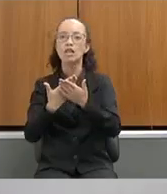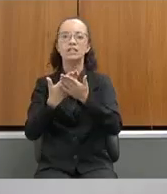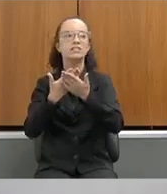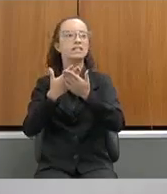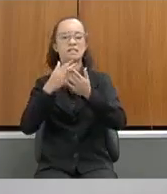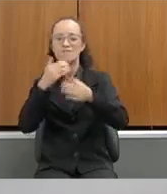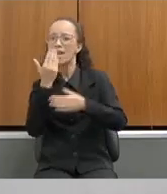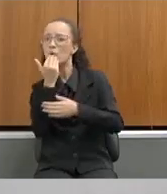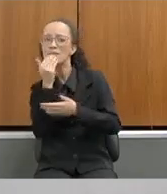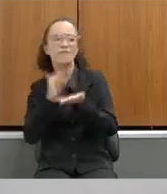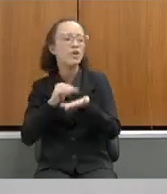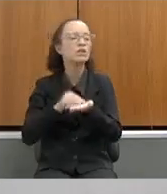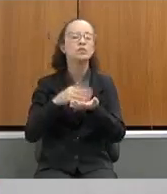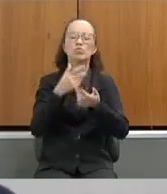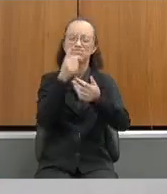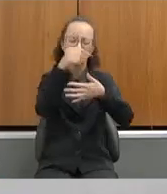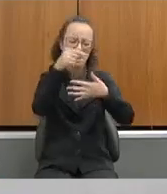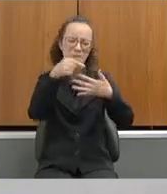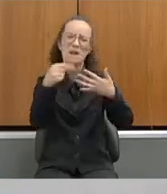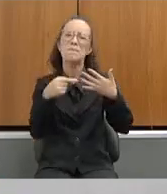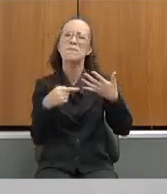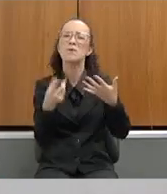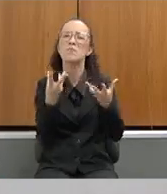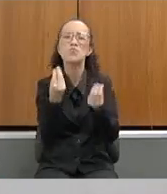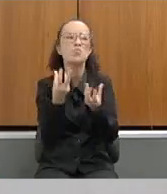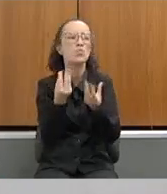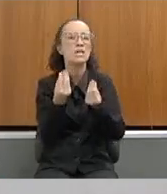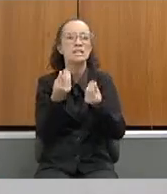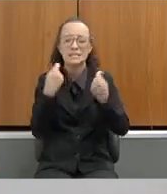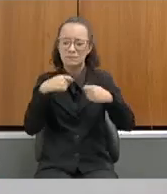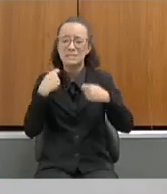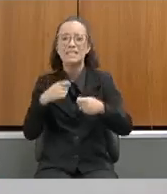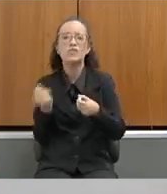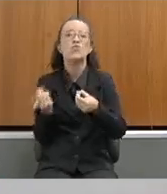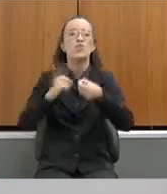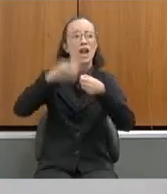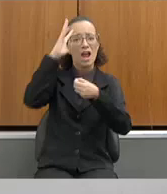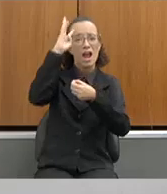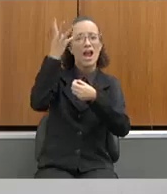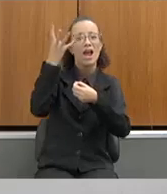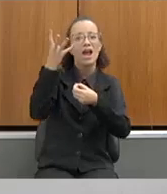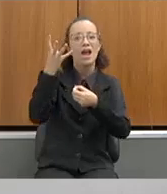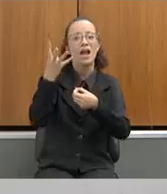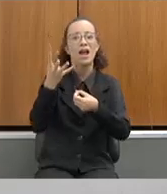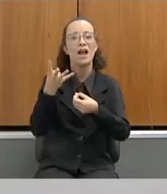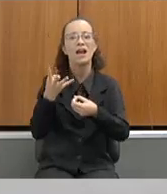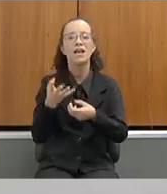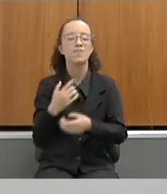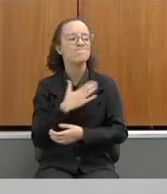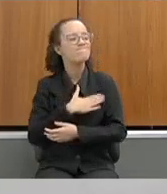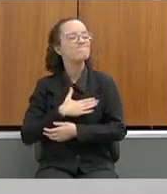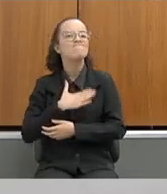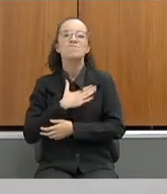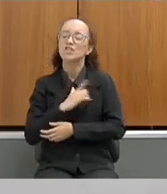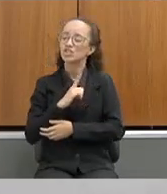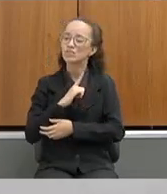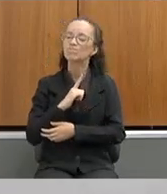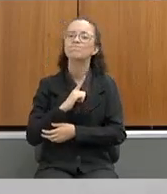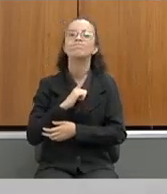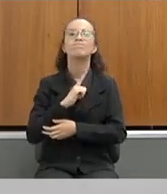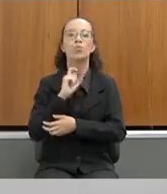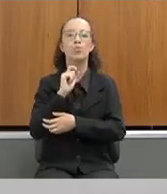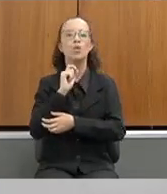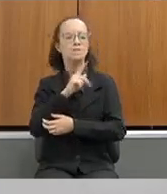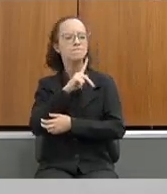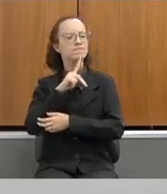merenda, tantas e tantas coisas que precisavam ser retomadas. Tive o prazer, secretário, já de